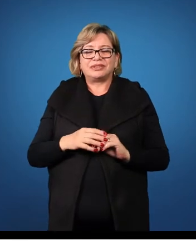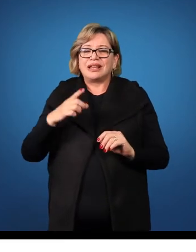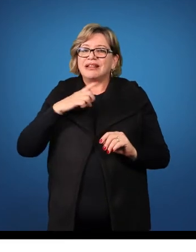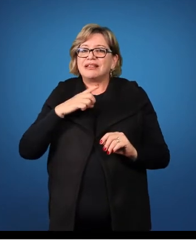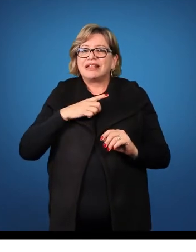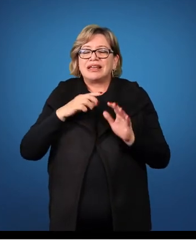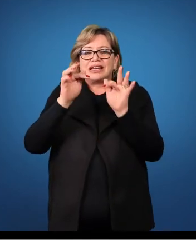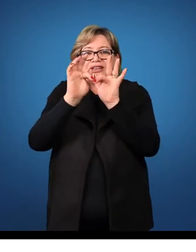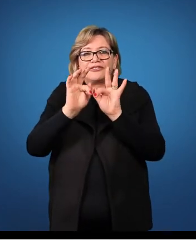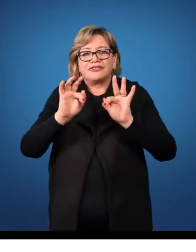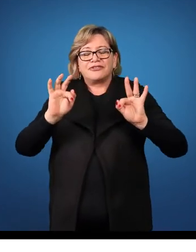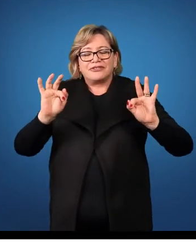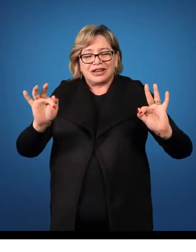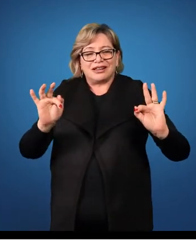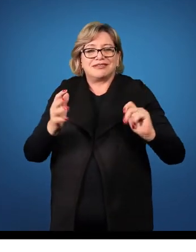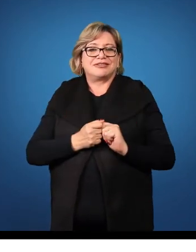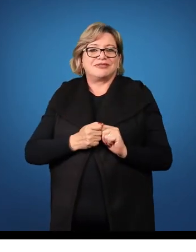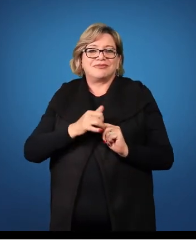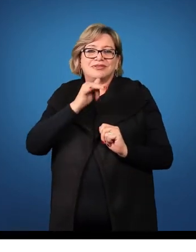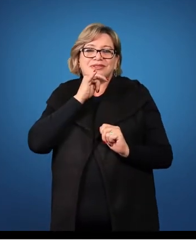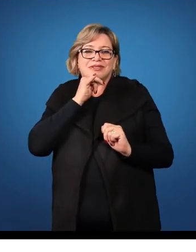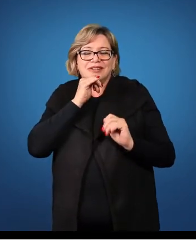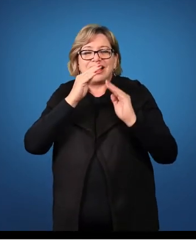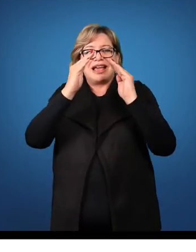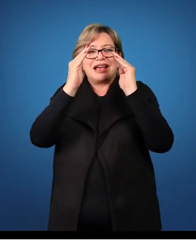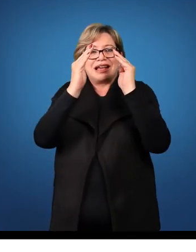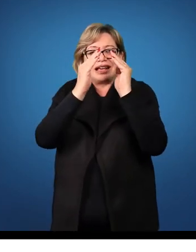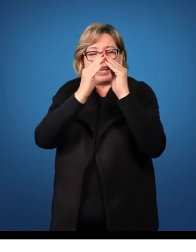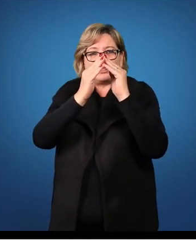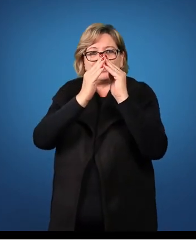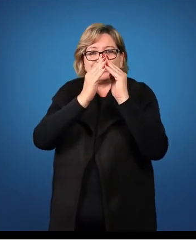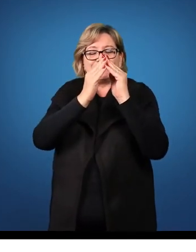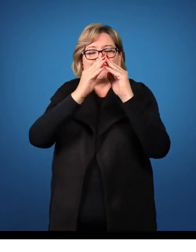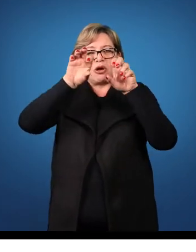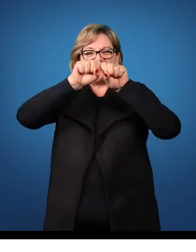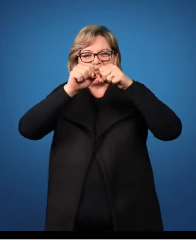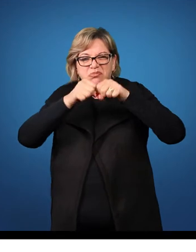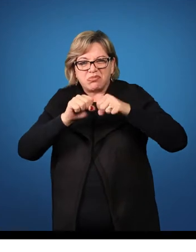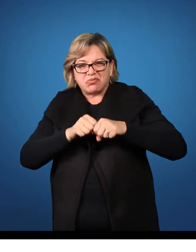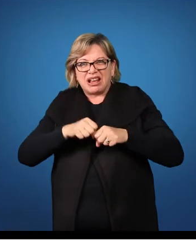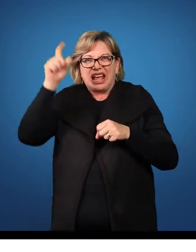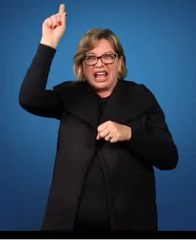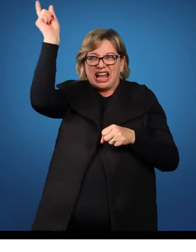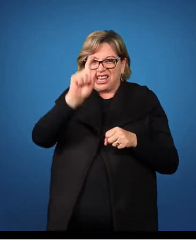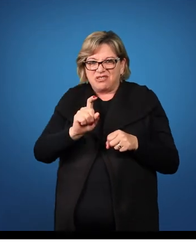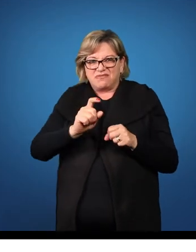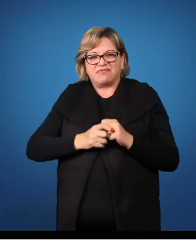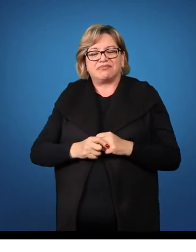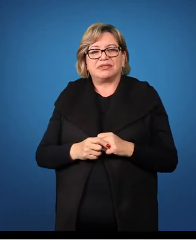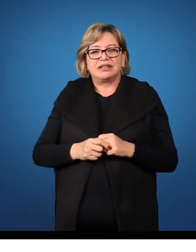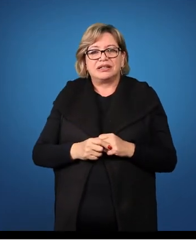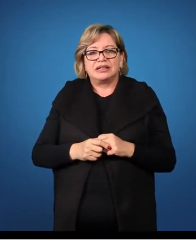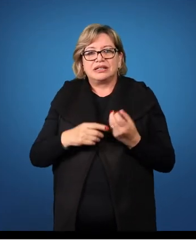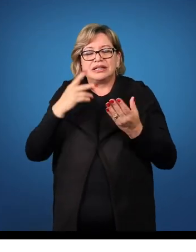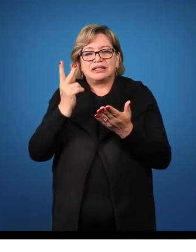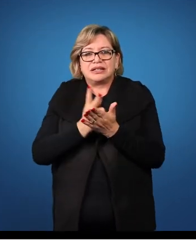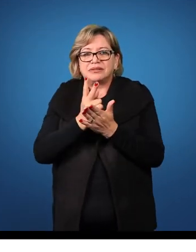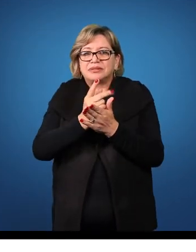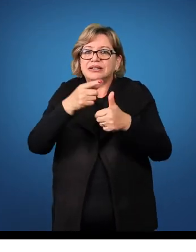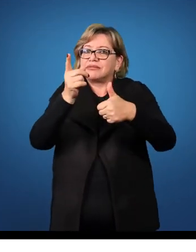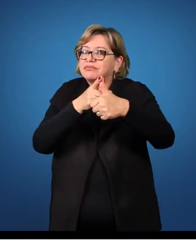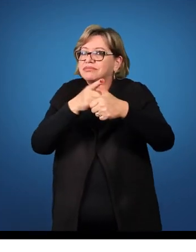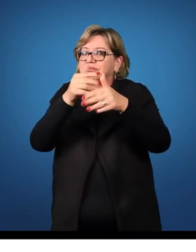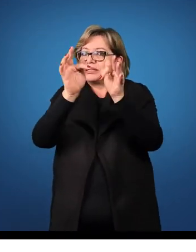foi destruída pelo raio. Observe, na primeira frase,